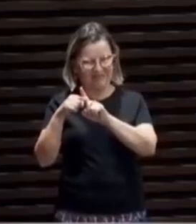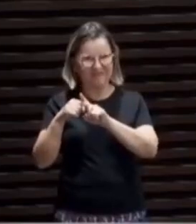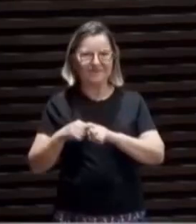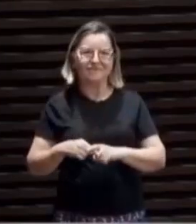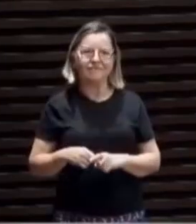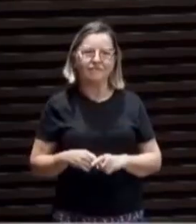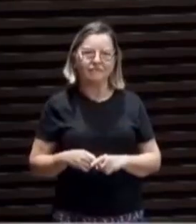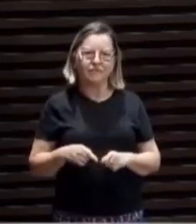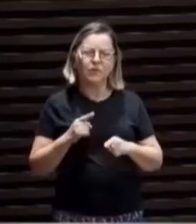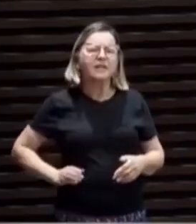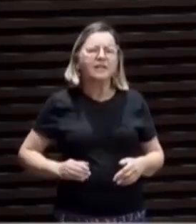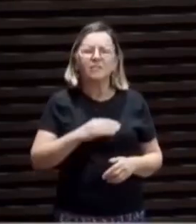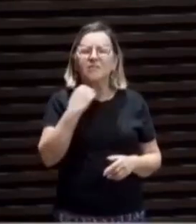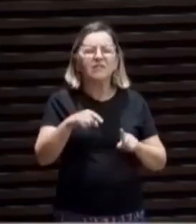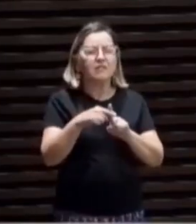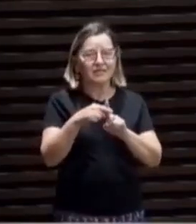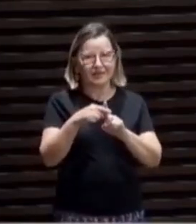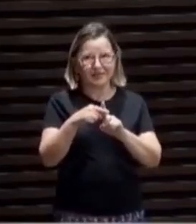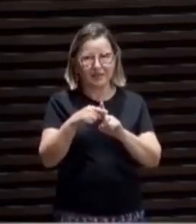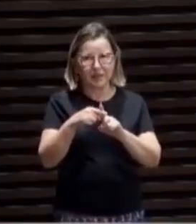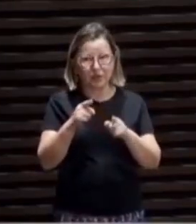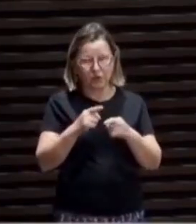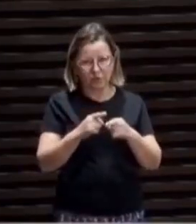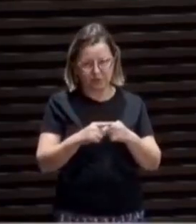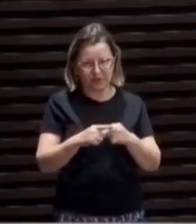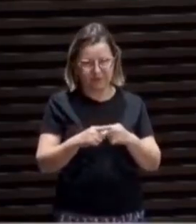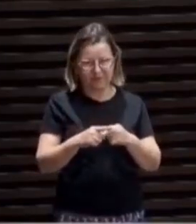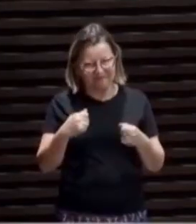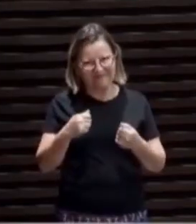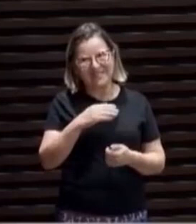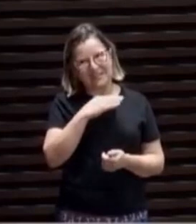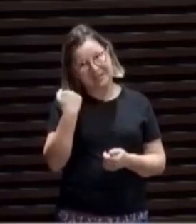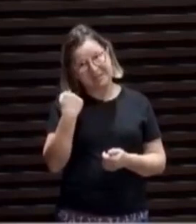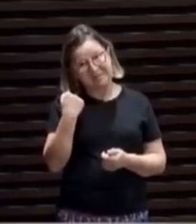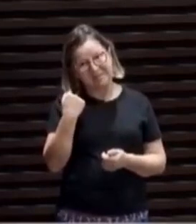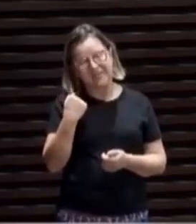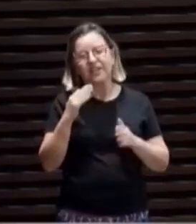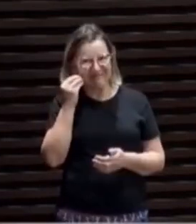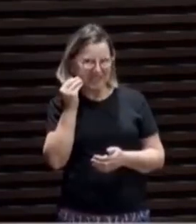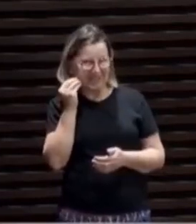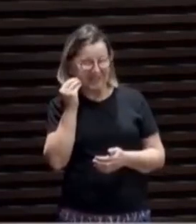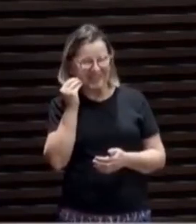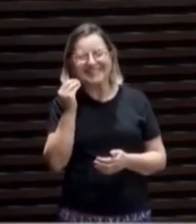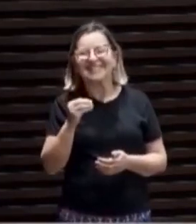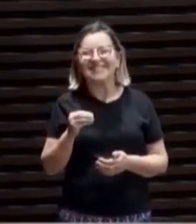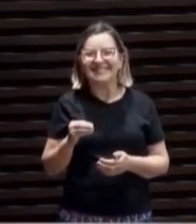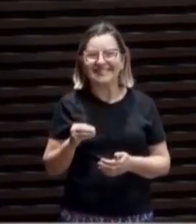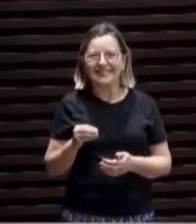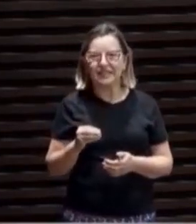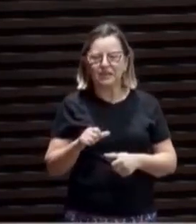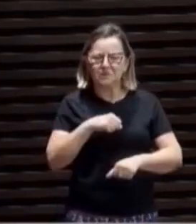Por que que Cristo morreu na cruz? Porque esse ser humanozinho aqui precisava morrer. Já tentei mudar a minha